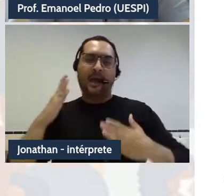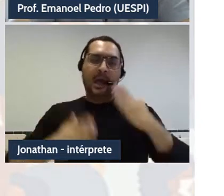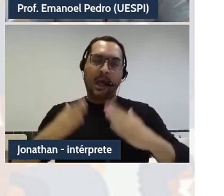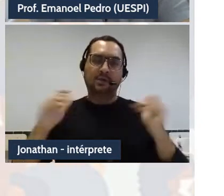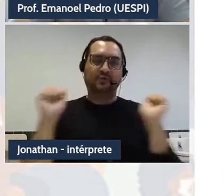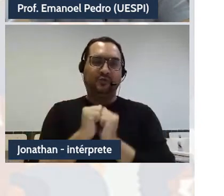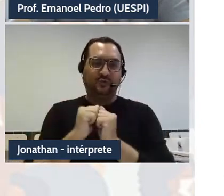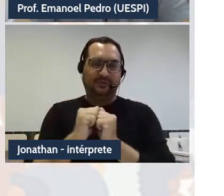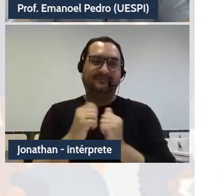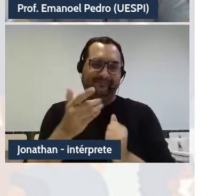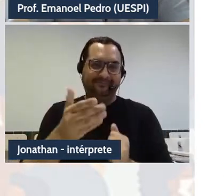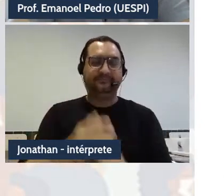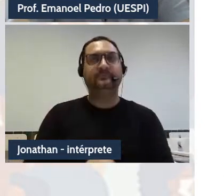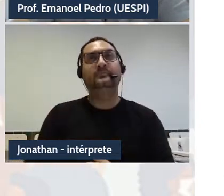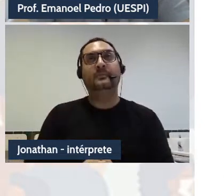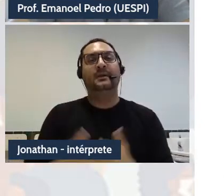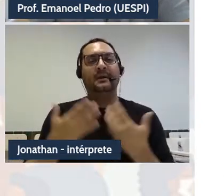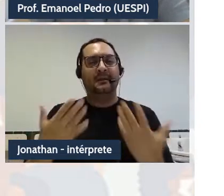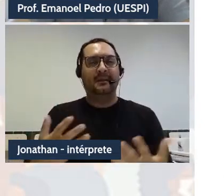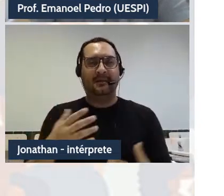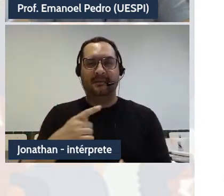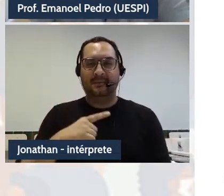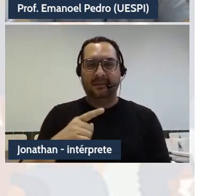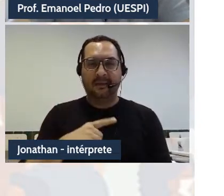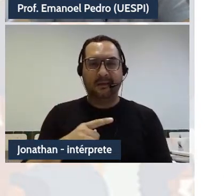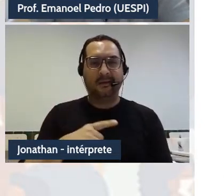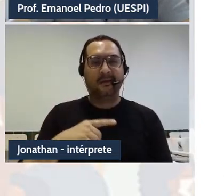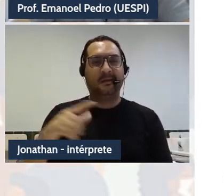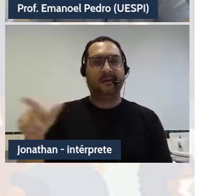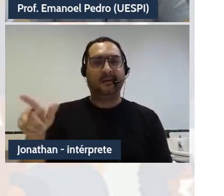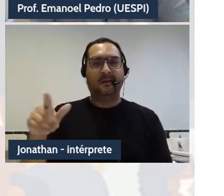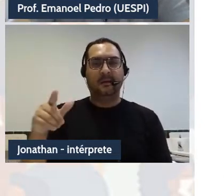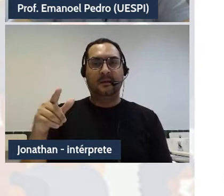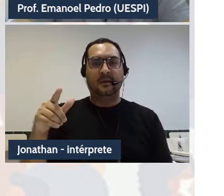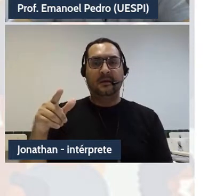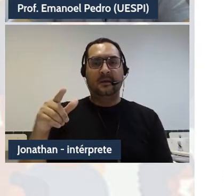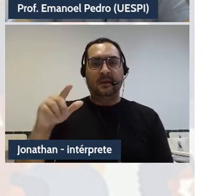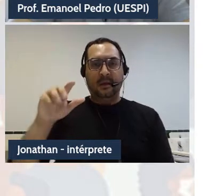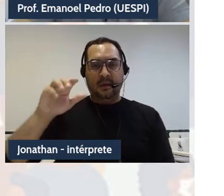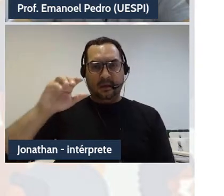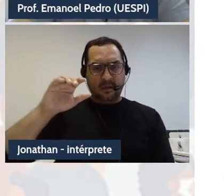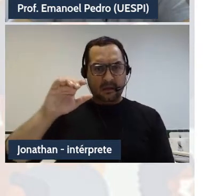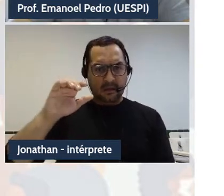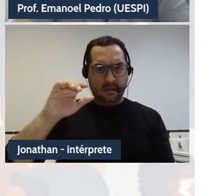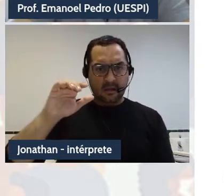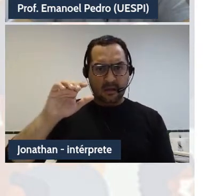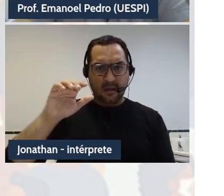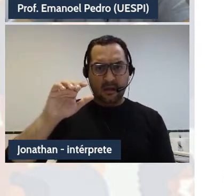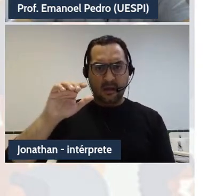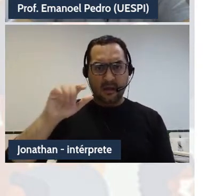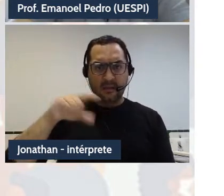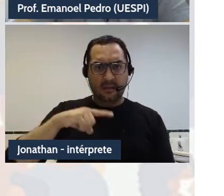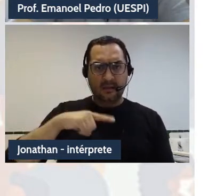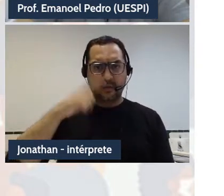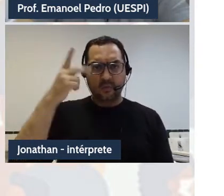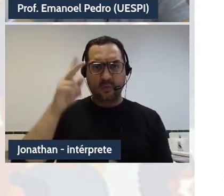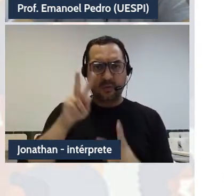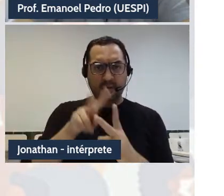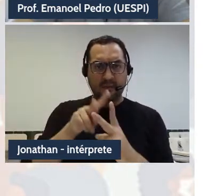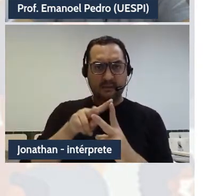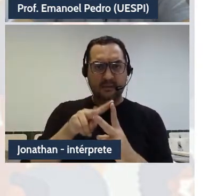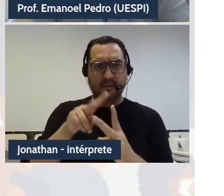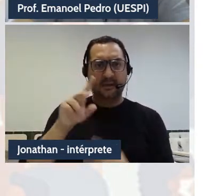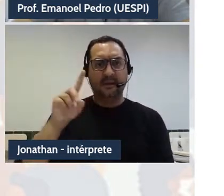agências e projetos como o DARPA e a ARPANET, respectivamente criadas em 1958 e